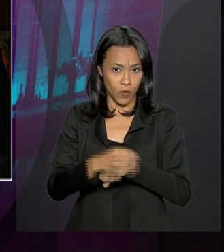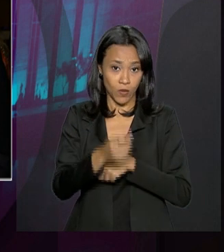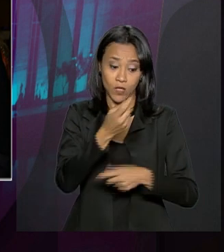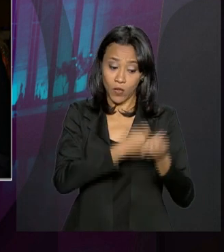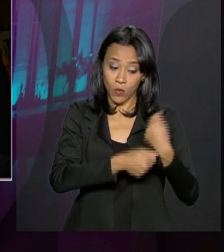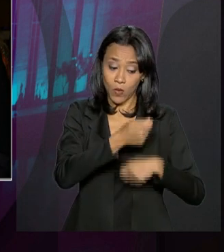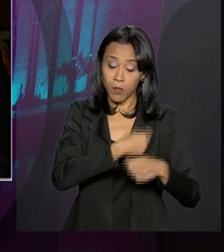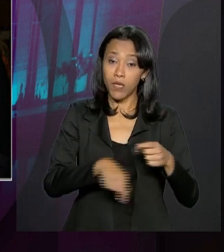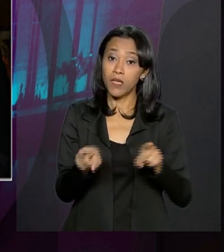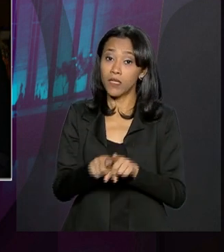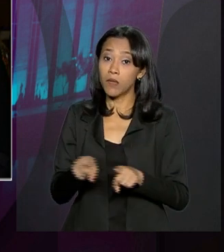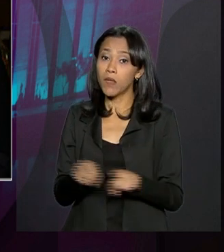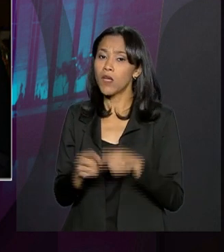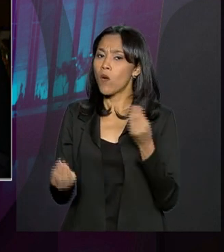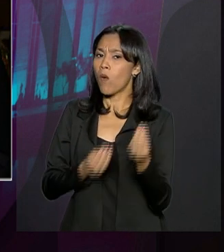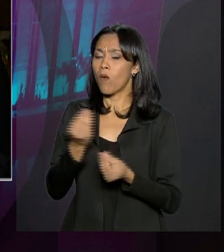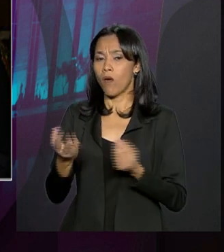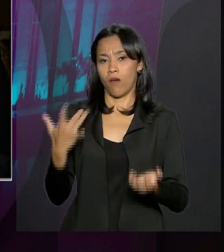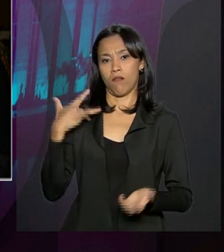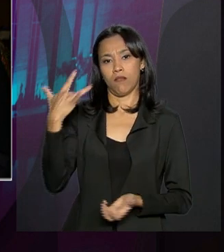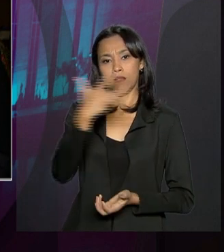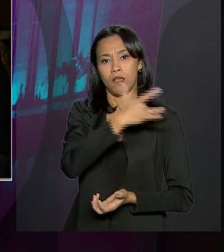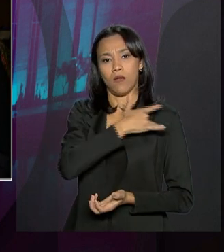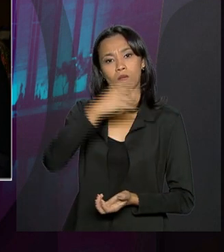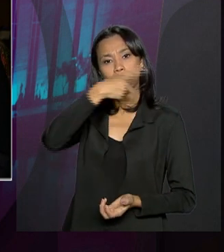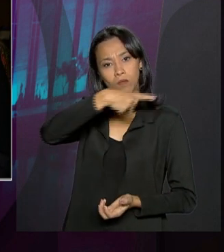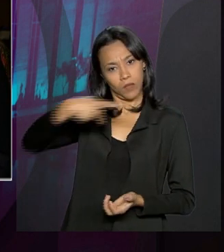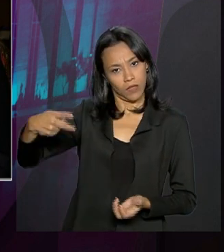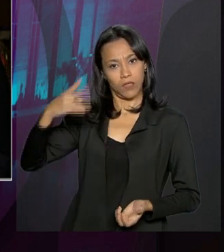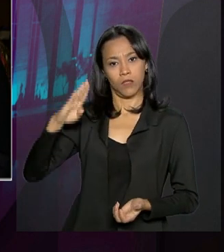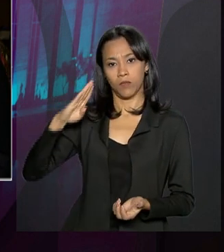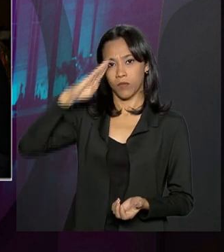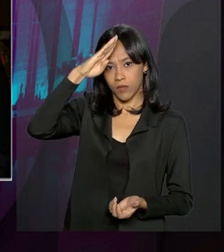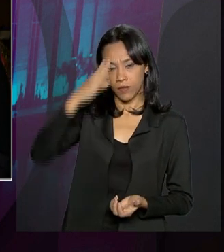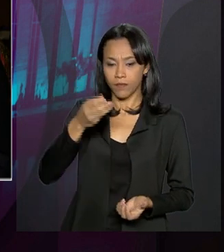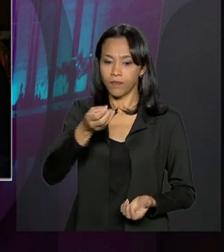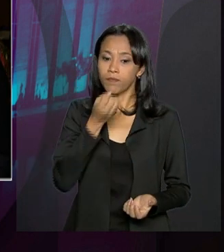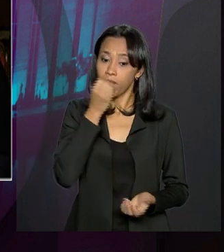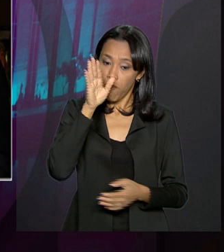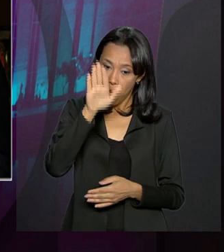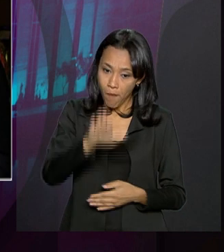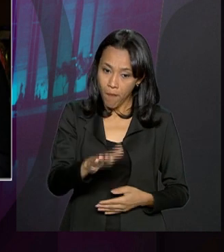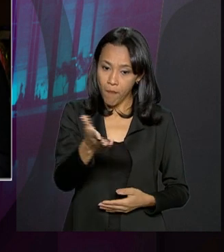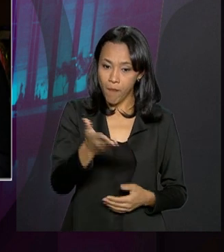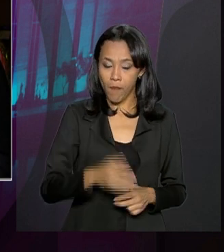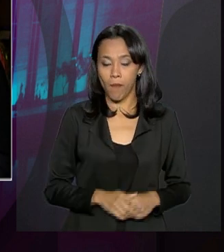e sobre o estado de saúde do presidente Jair Bolsonaro. Olá, Ricardo. Boa tarde.